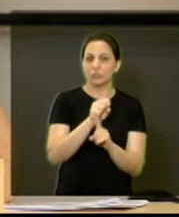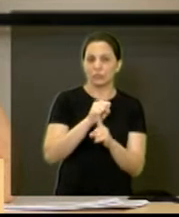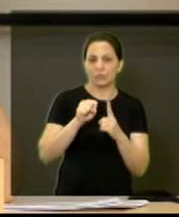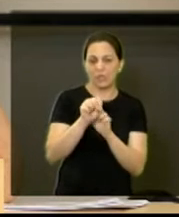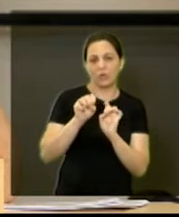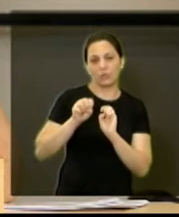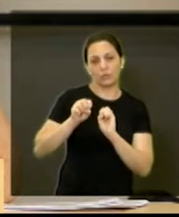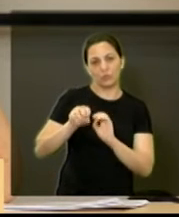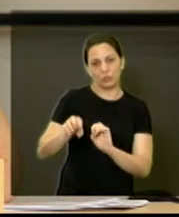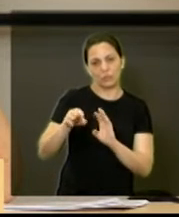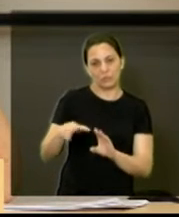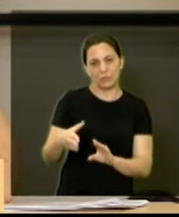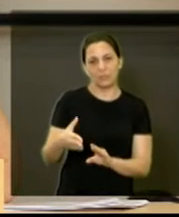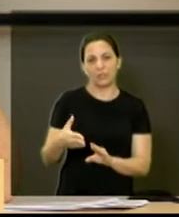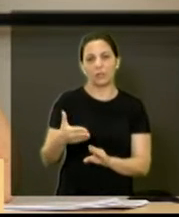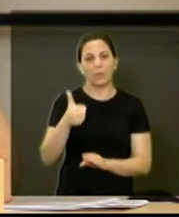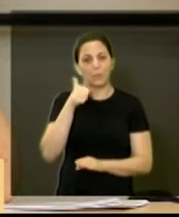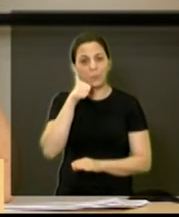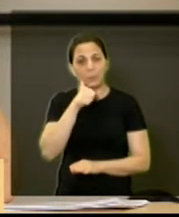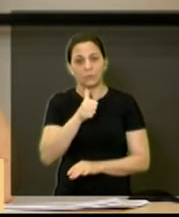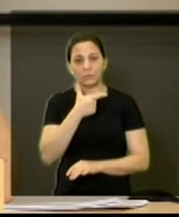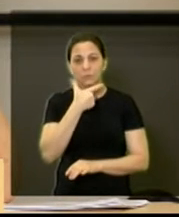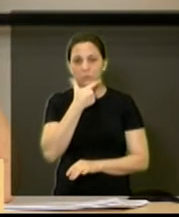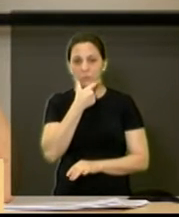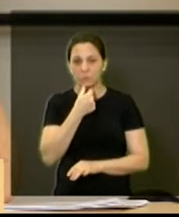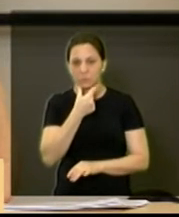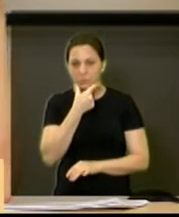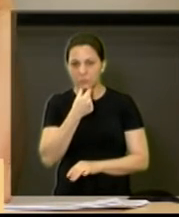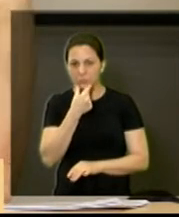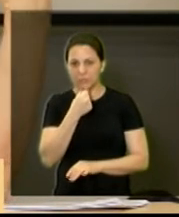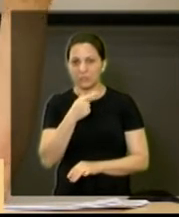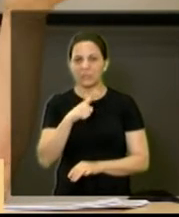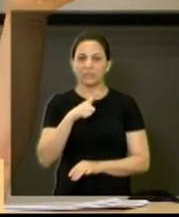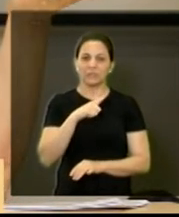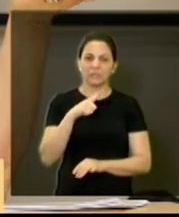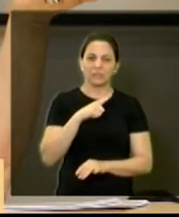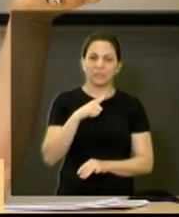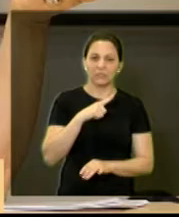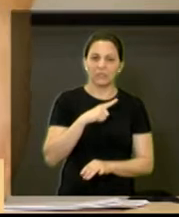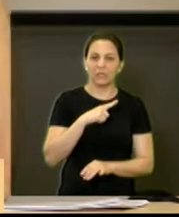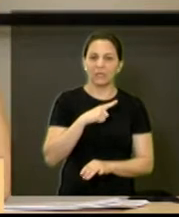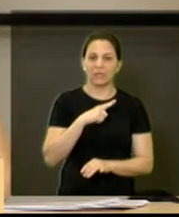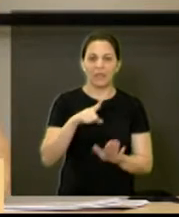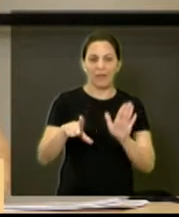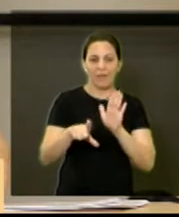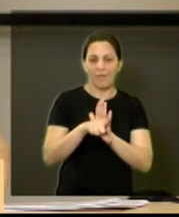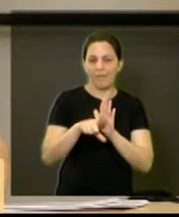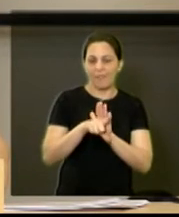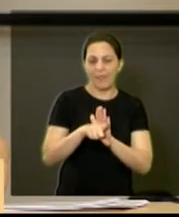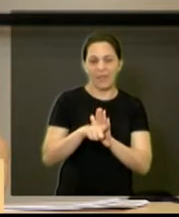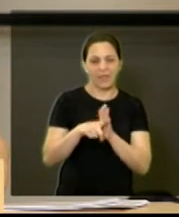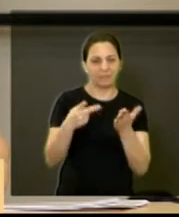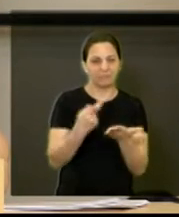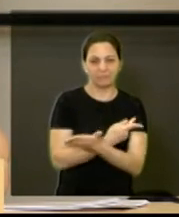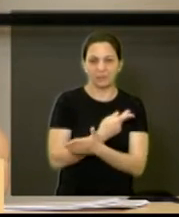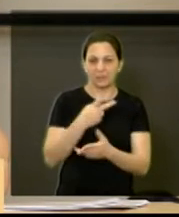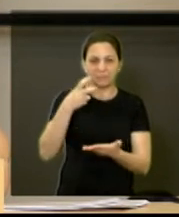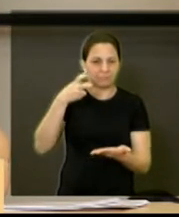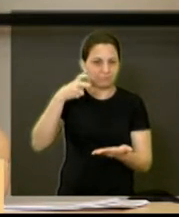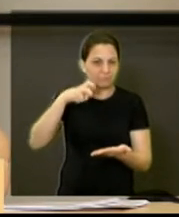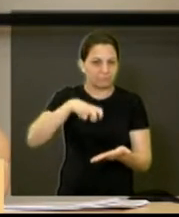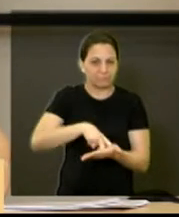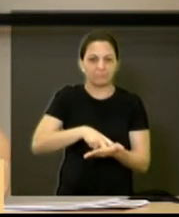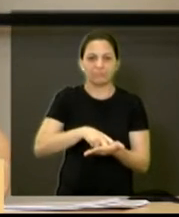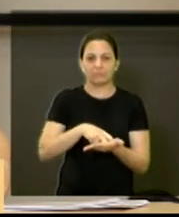os meninos e meninas em conflito com a lei e que são